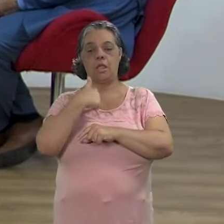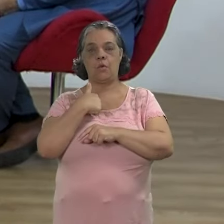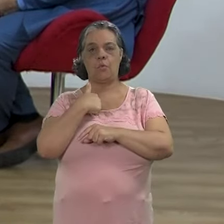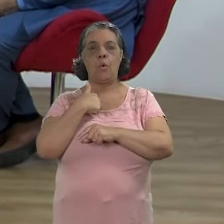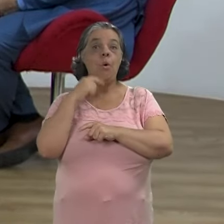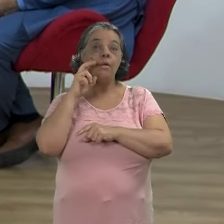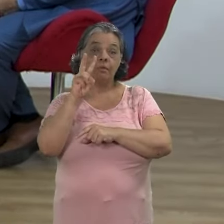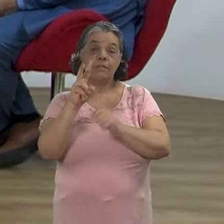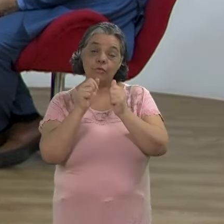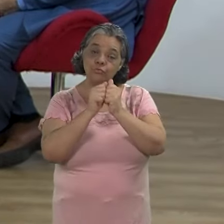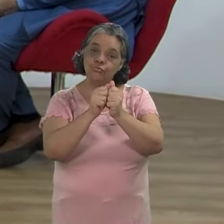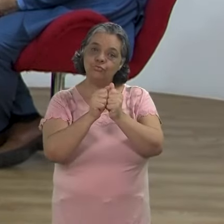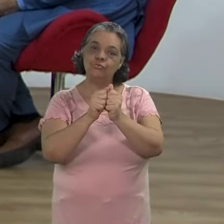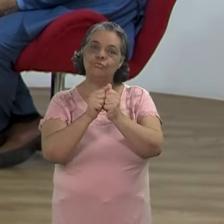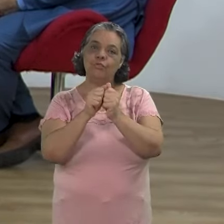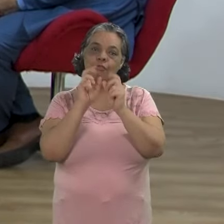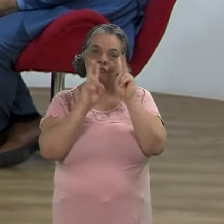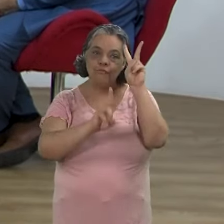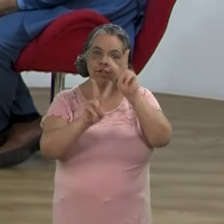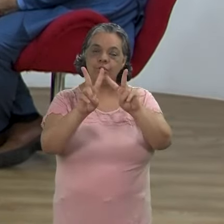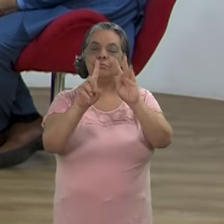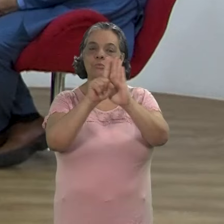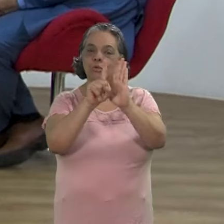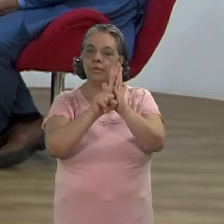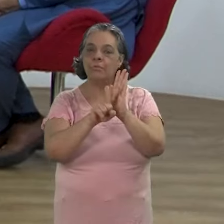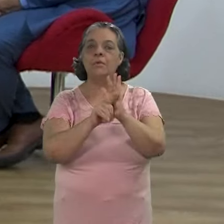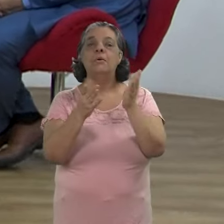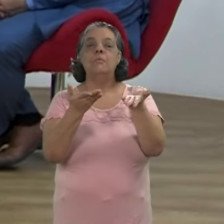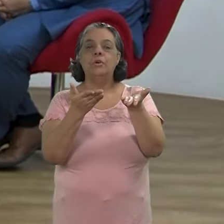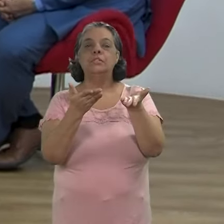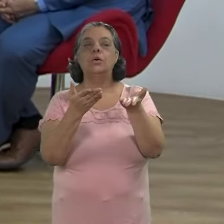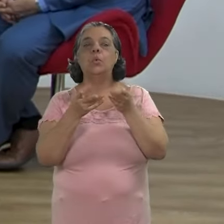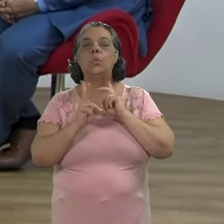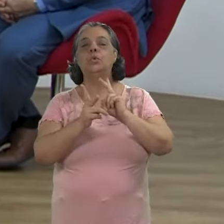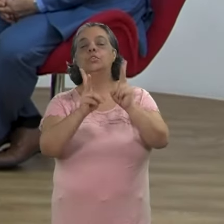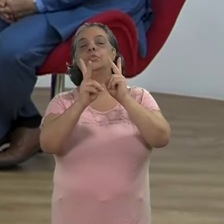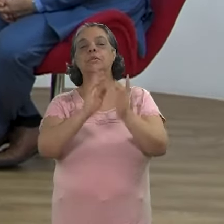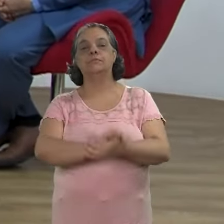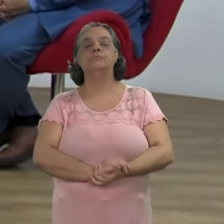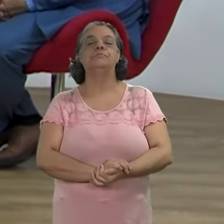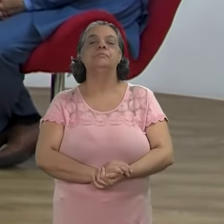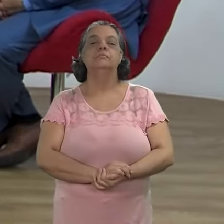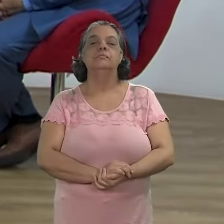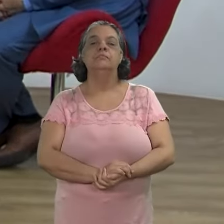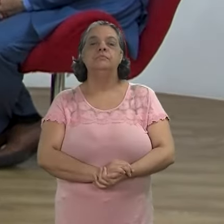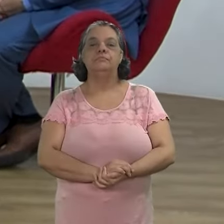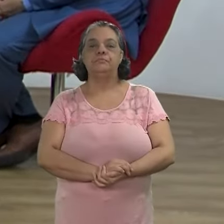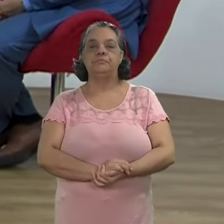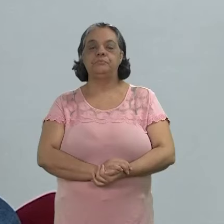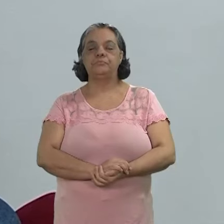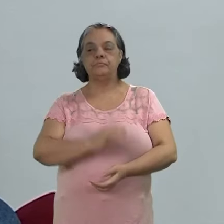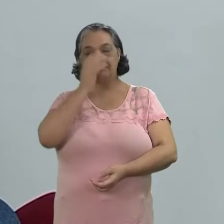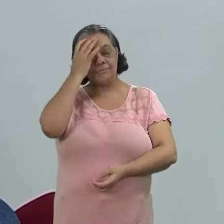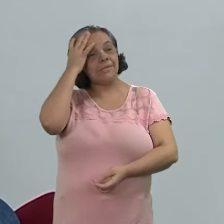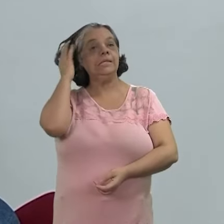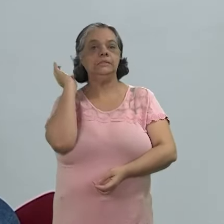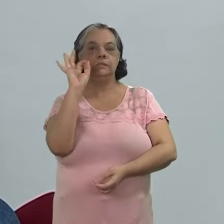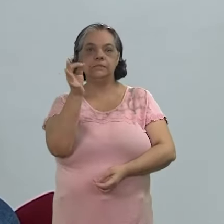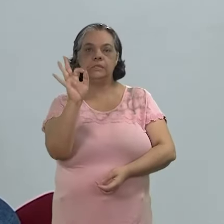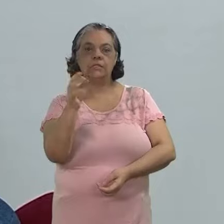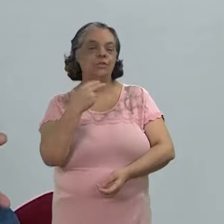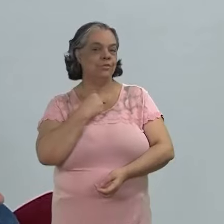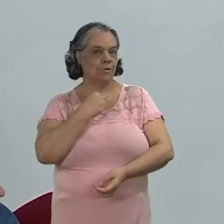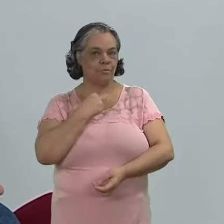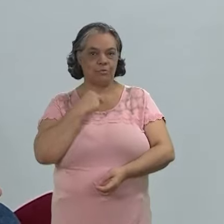que tanto eu como quem está acompanhando o programa possa continuar estar em contato com o tema tá certo